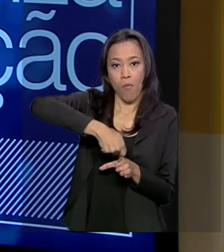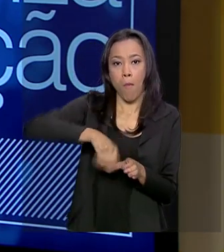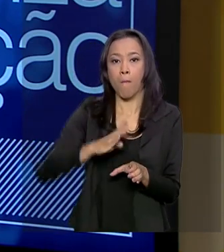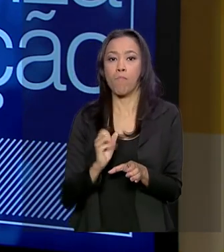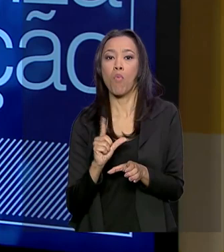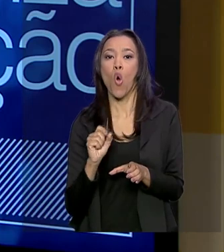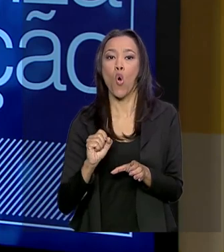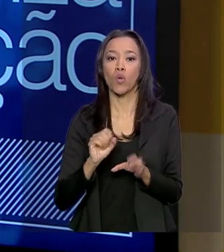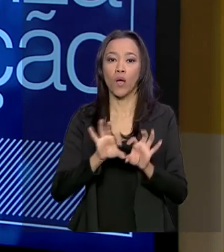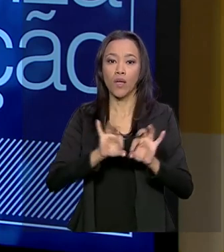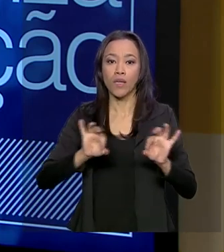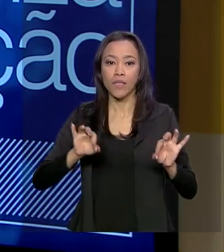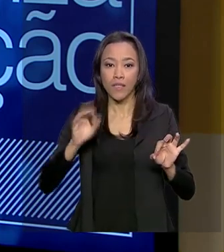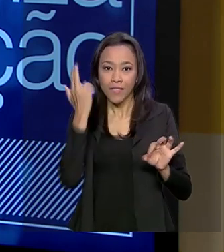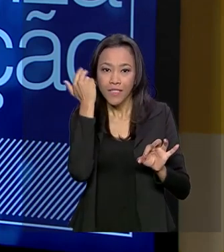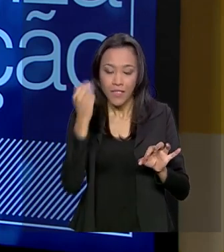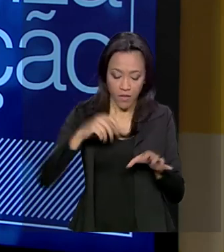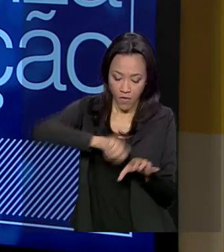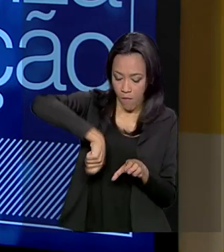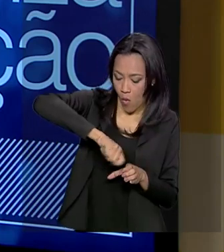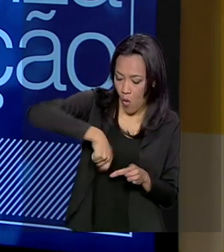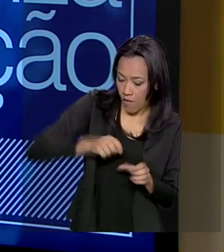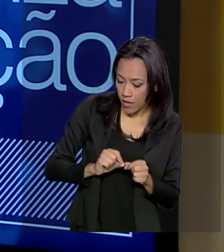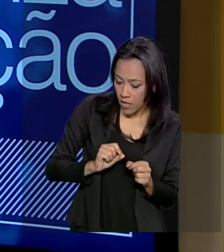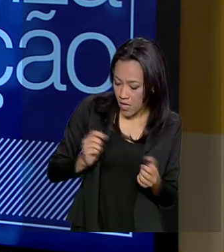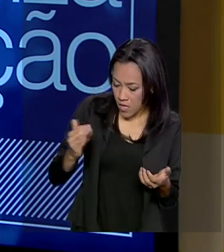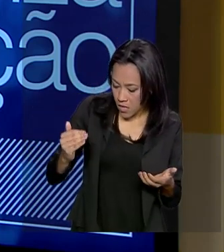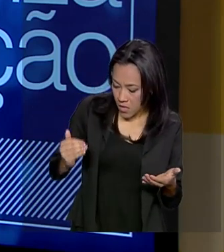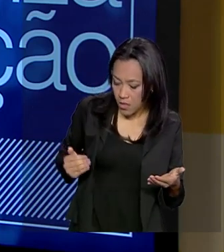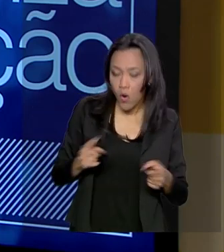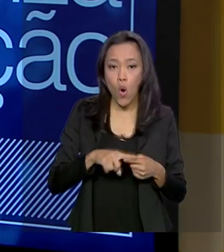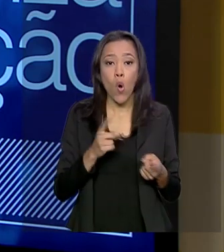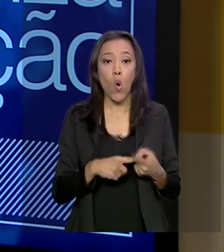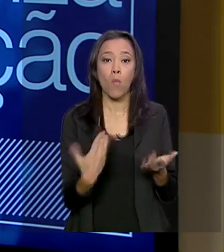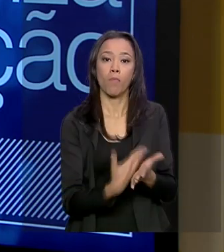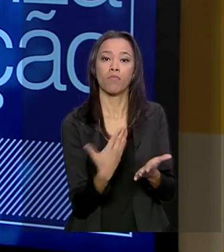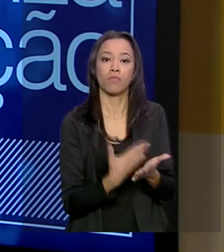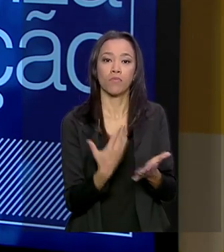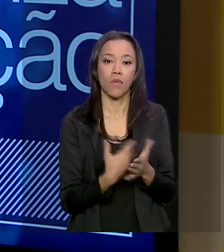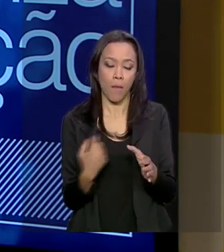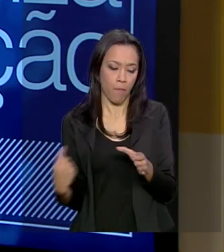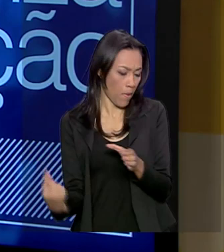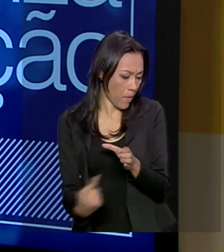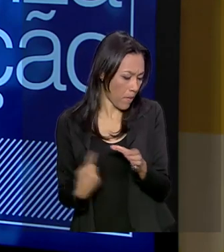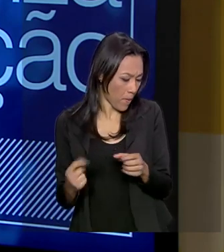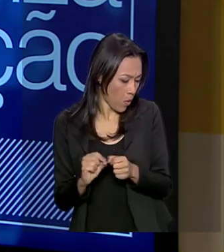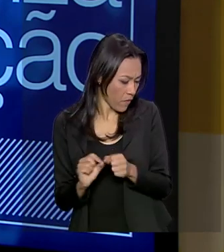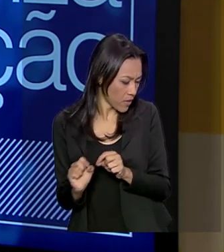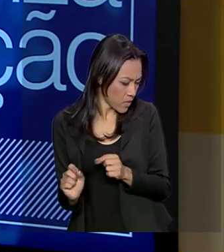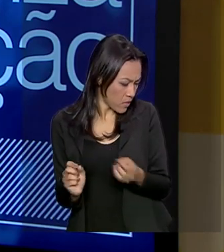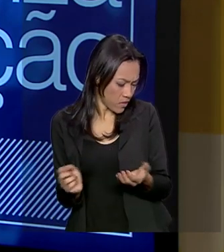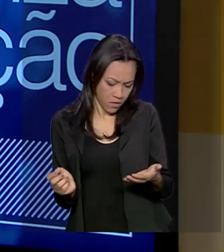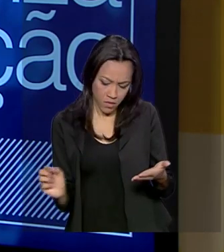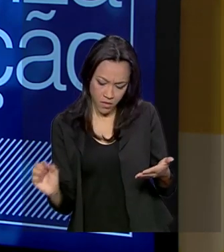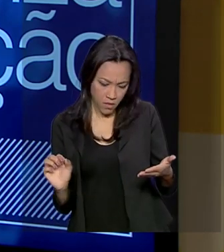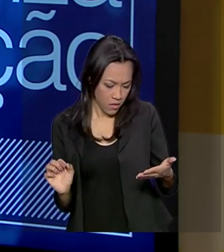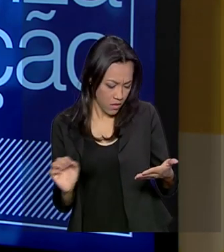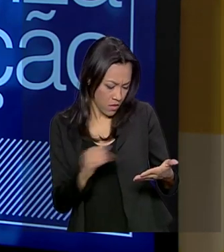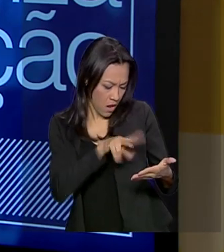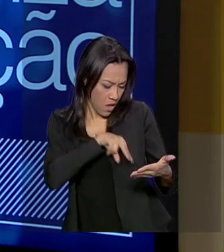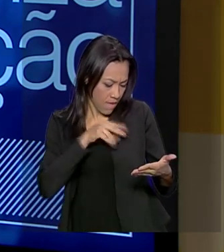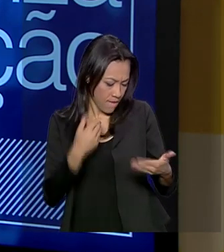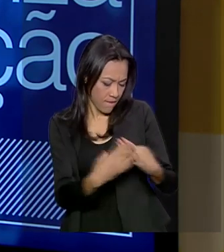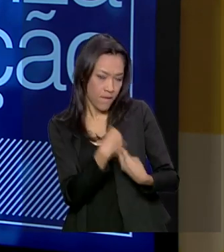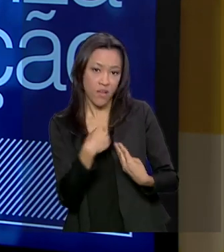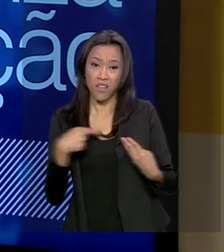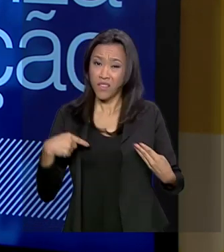fazer. Não consegue pegar um manual de instrução de uma máquina, aprender, ser autodidata e fazer a máquina funcionar. E